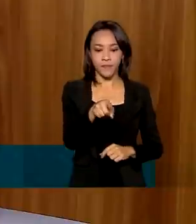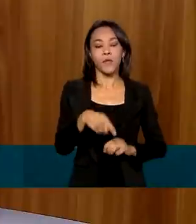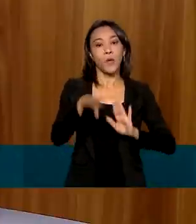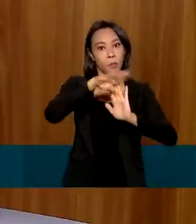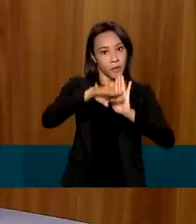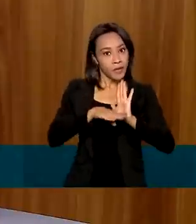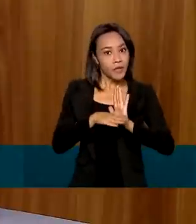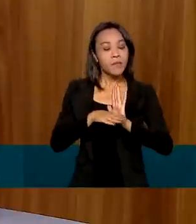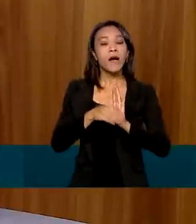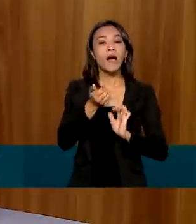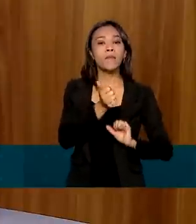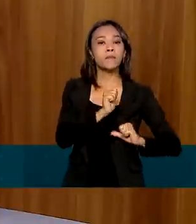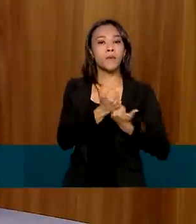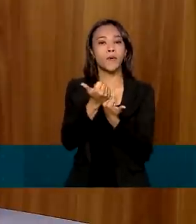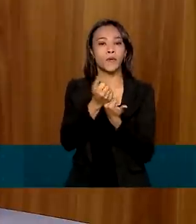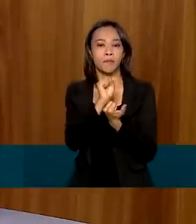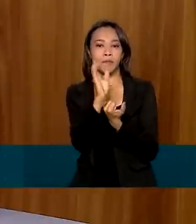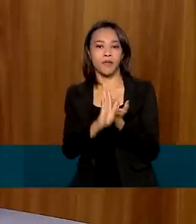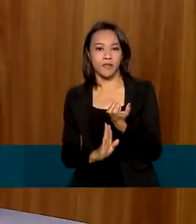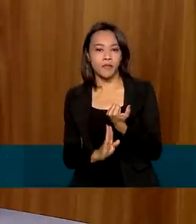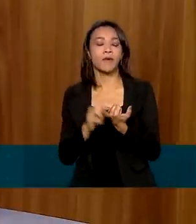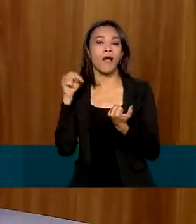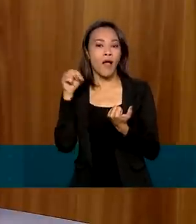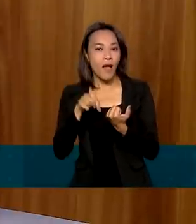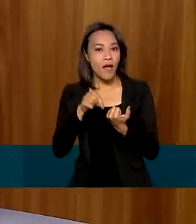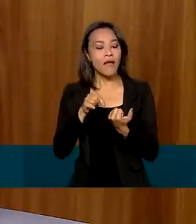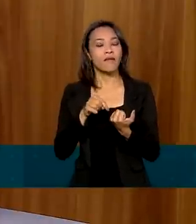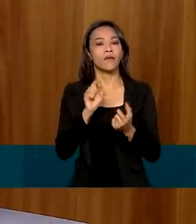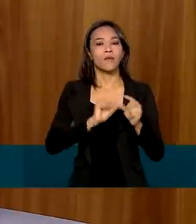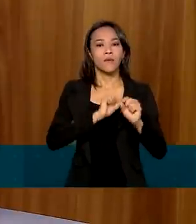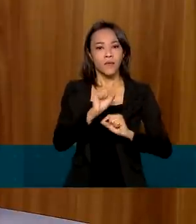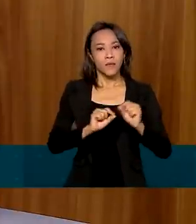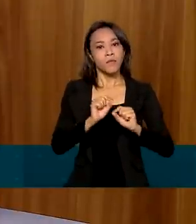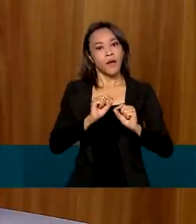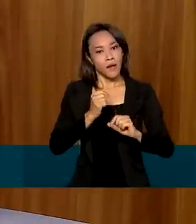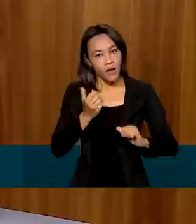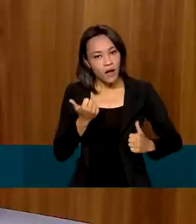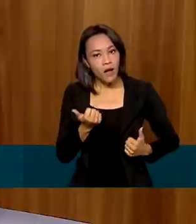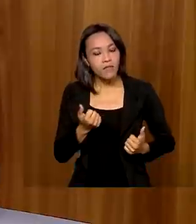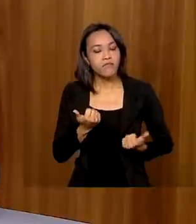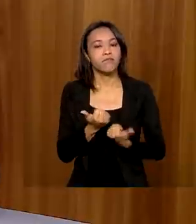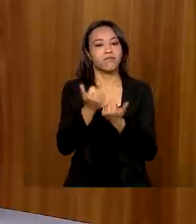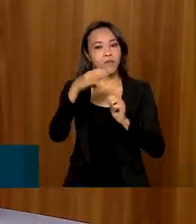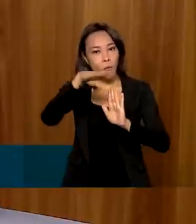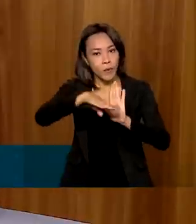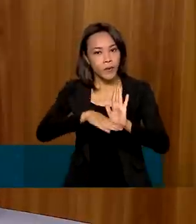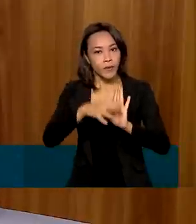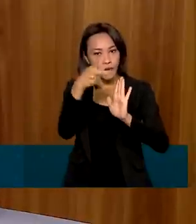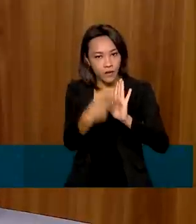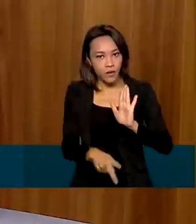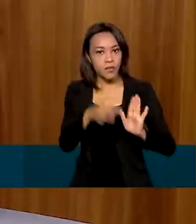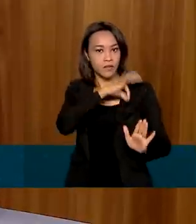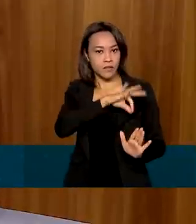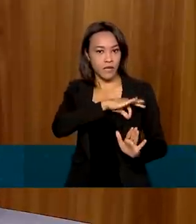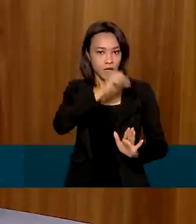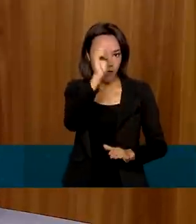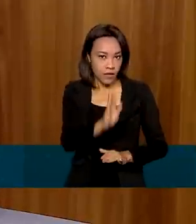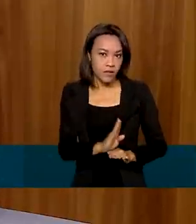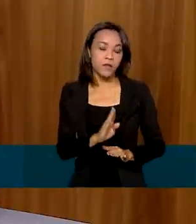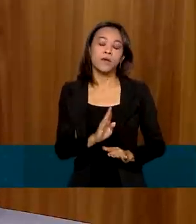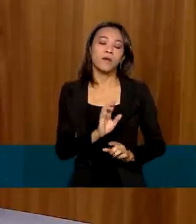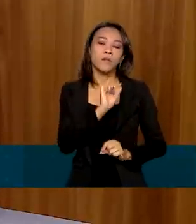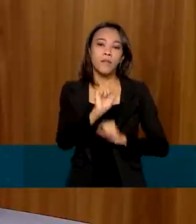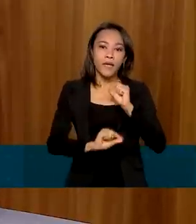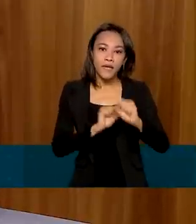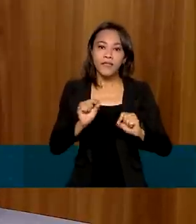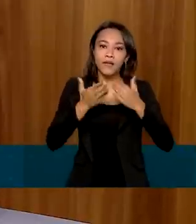poder ampliar, fortalecer o programa de renda no Brasil e, inclusive, tornar mais efetivas